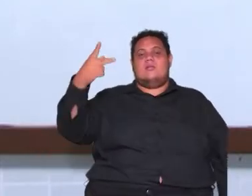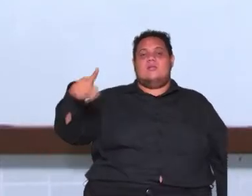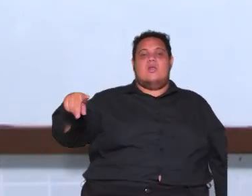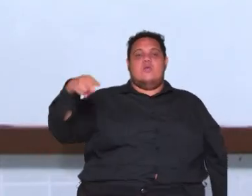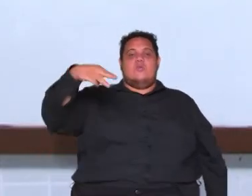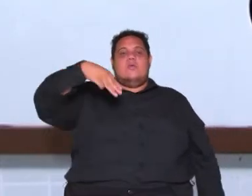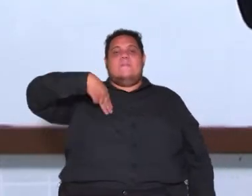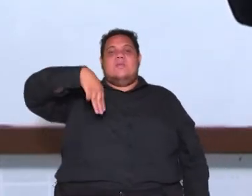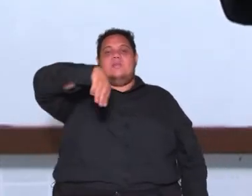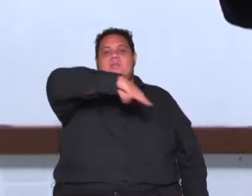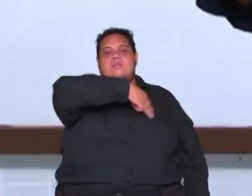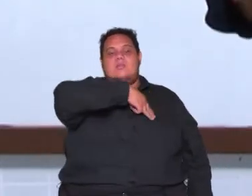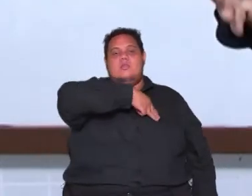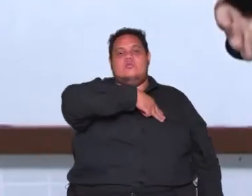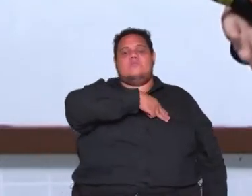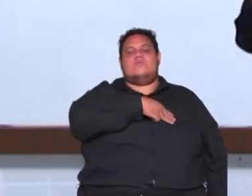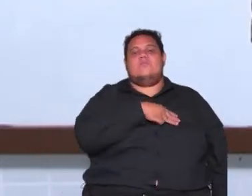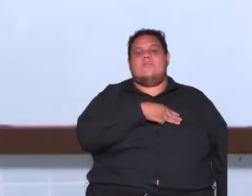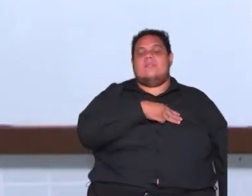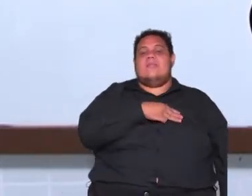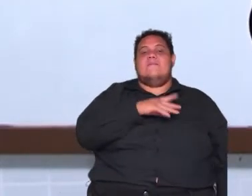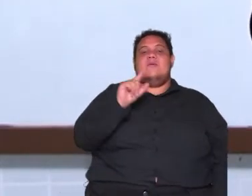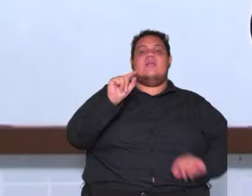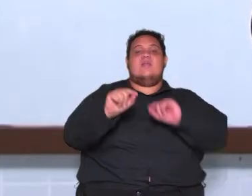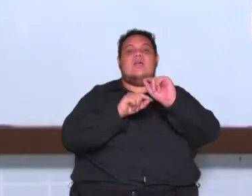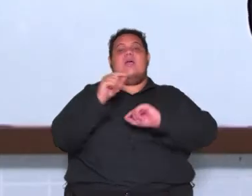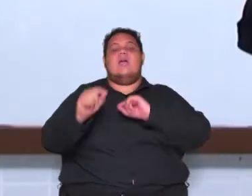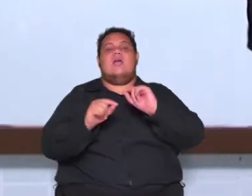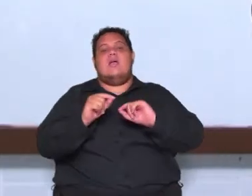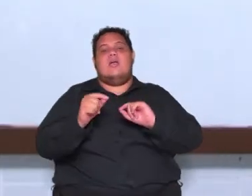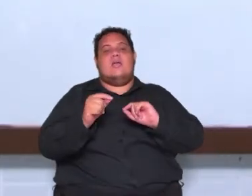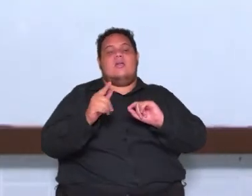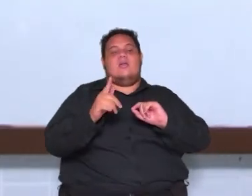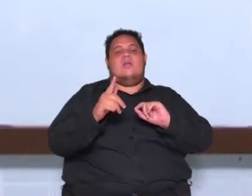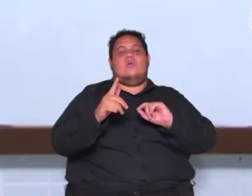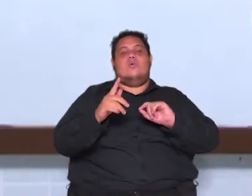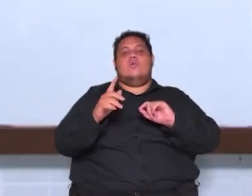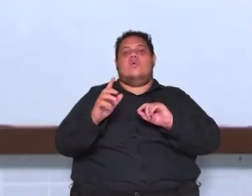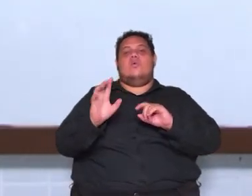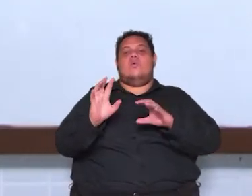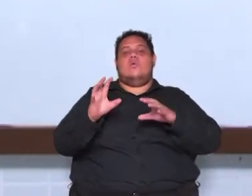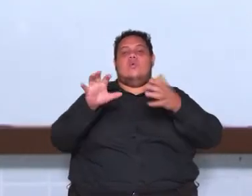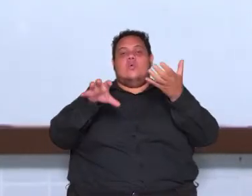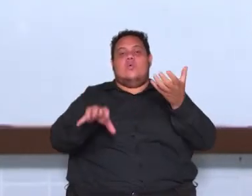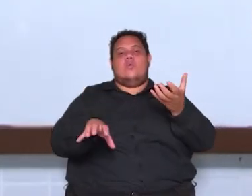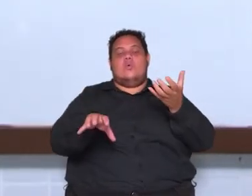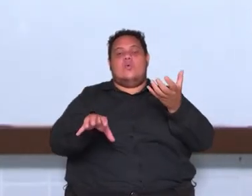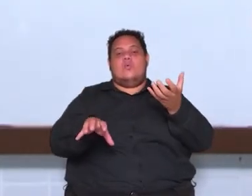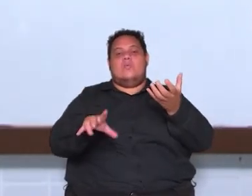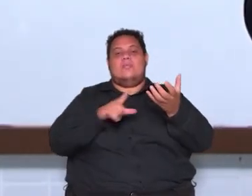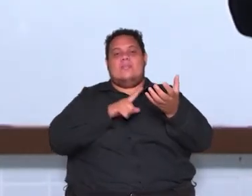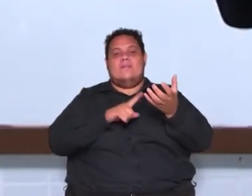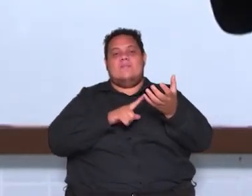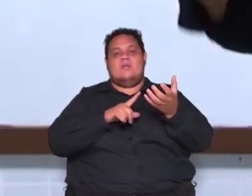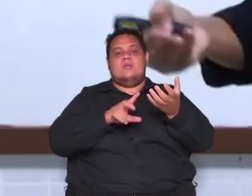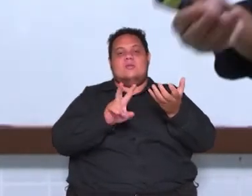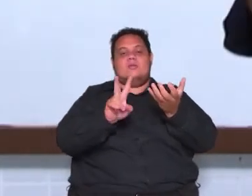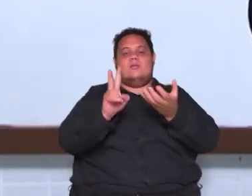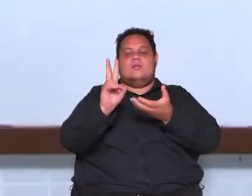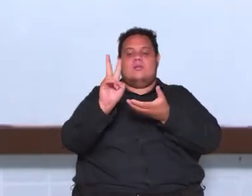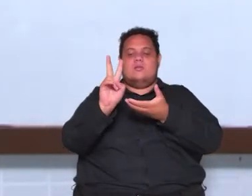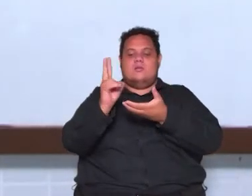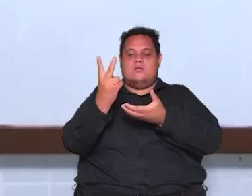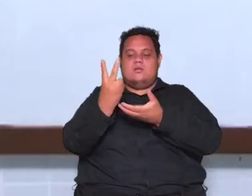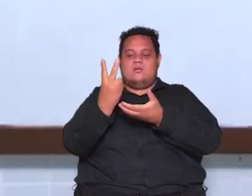quem exerce o poder legislativo o congresso que é formado pela câmara dos deputados e